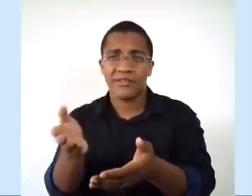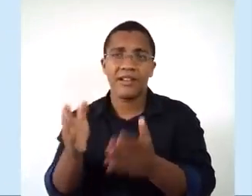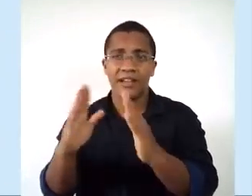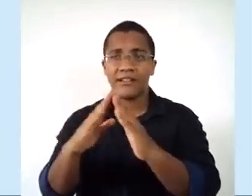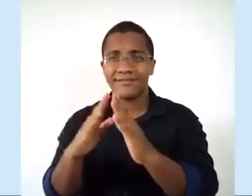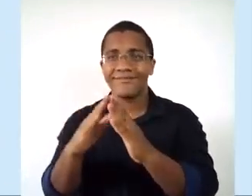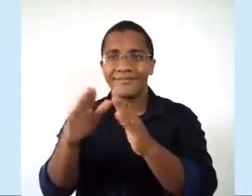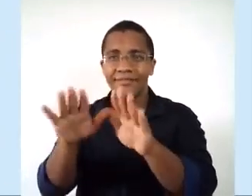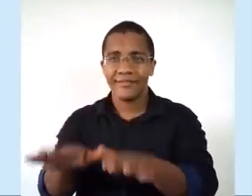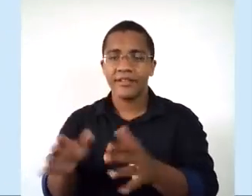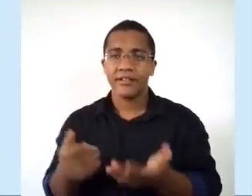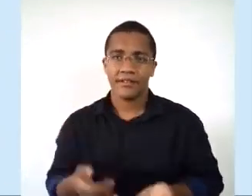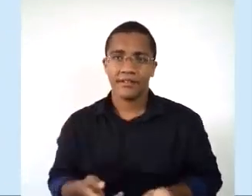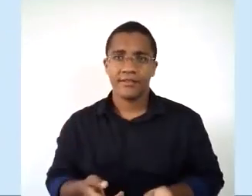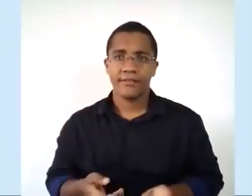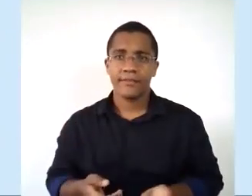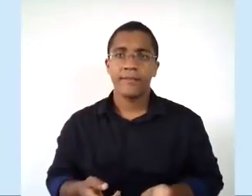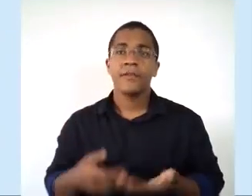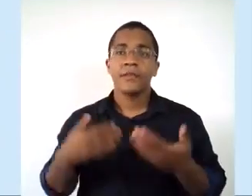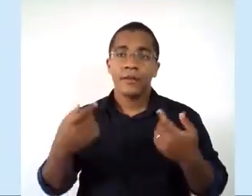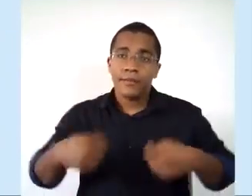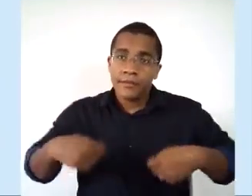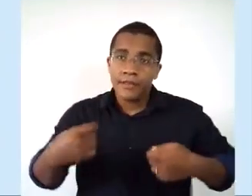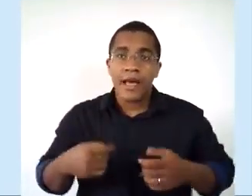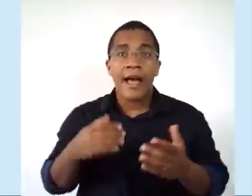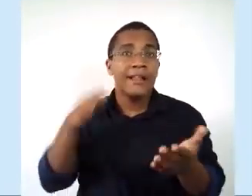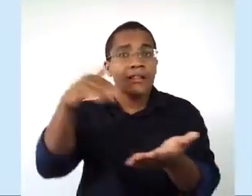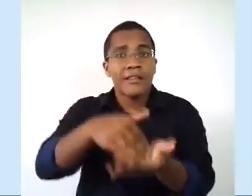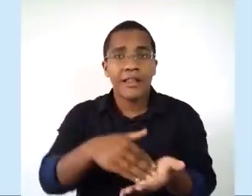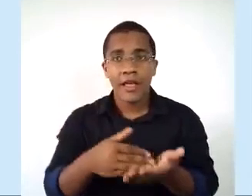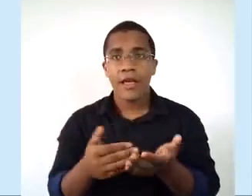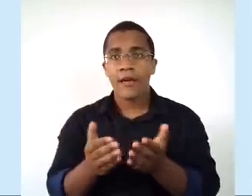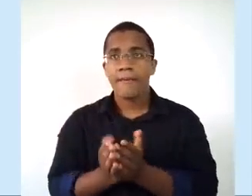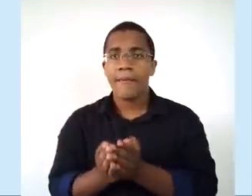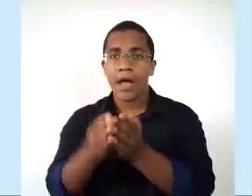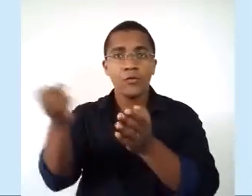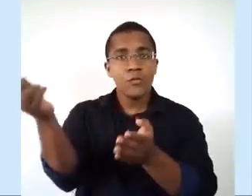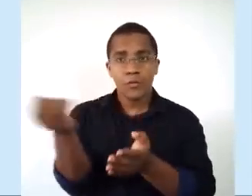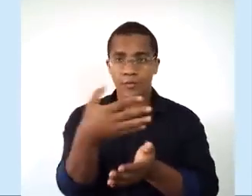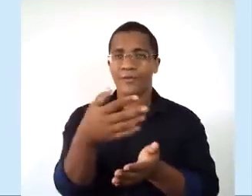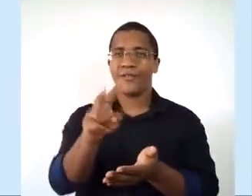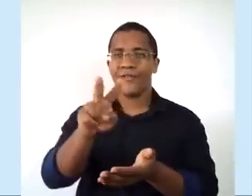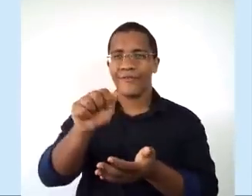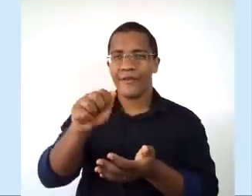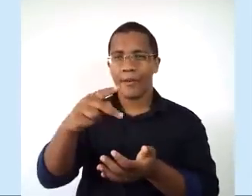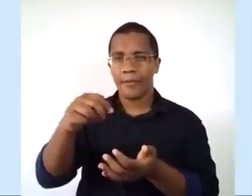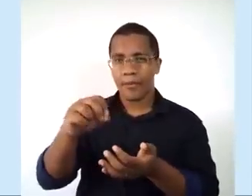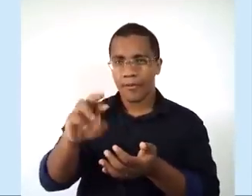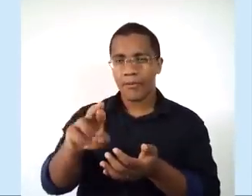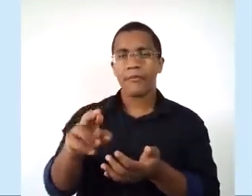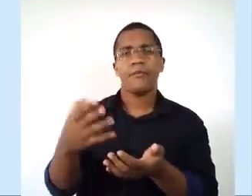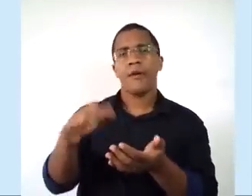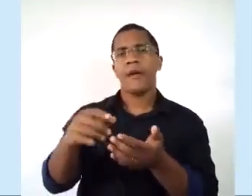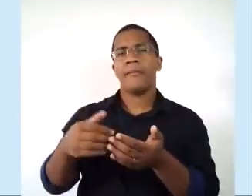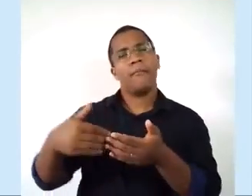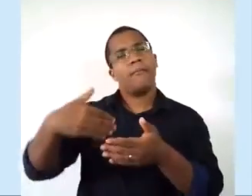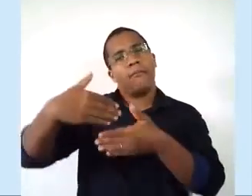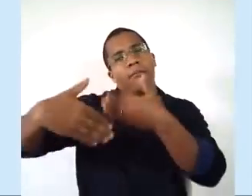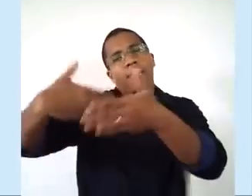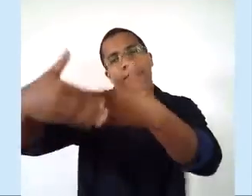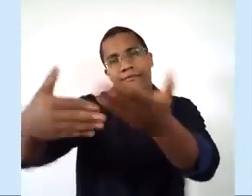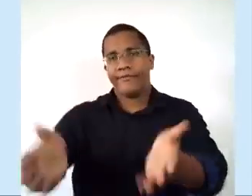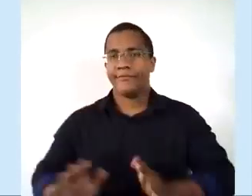a gente está vendo aí que eles precisavam se instalar de alguma forma nesse território, tá, gente? Então, povoamento e exploração vão ser as duas